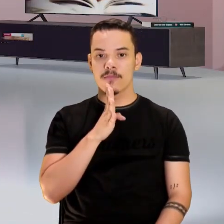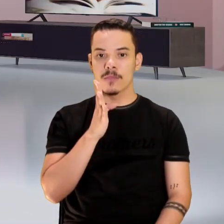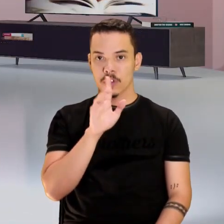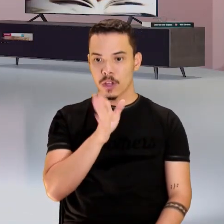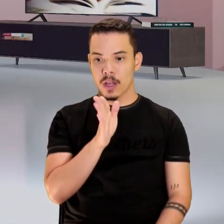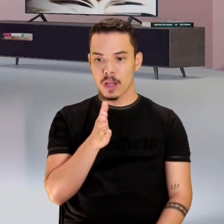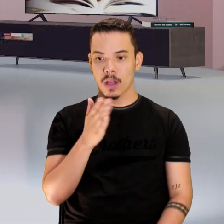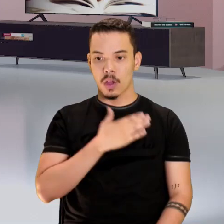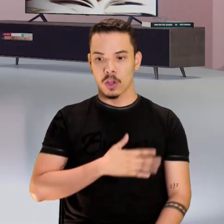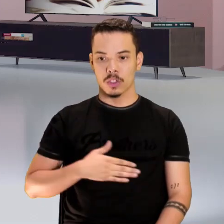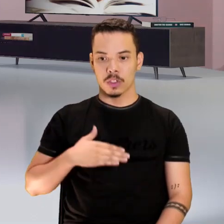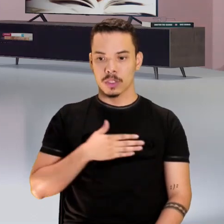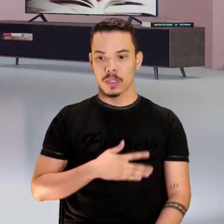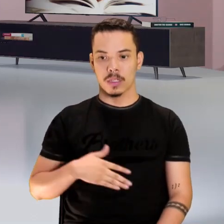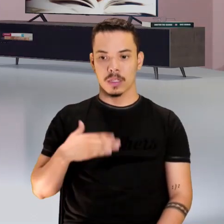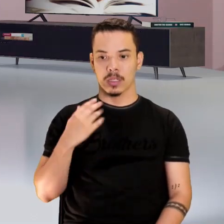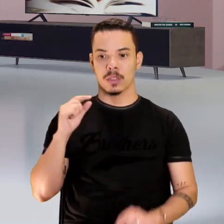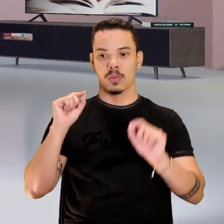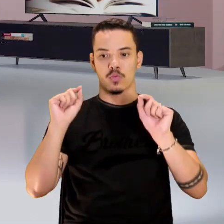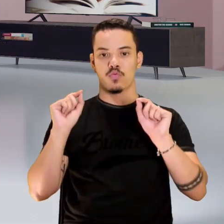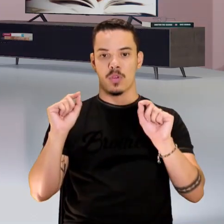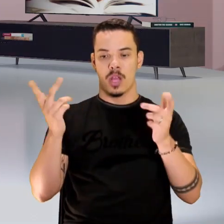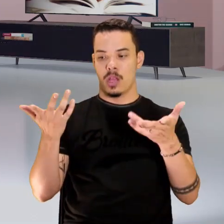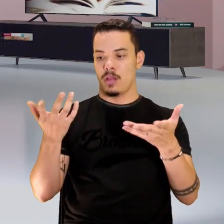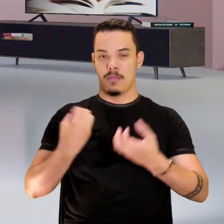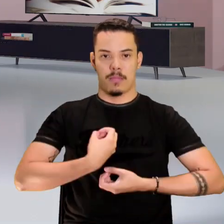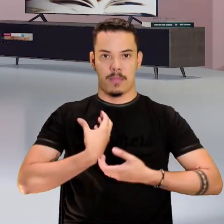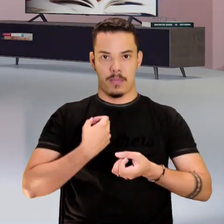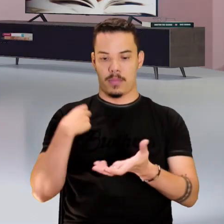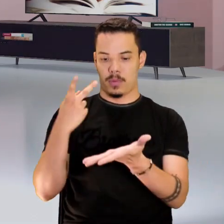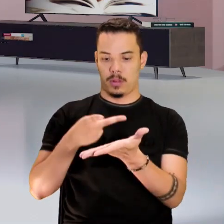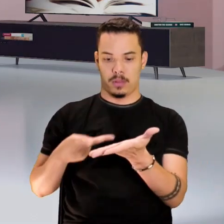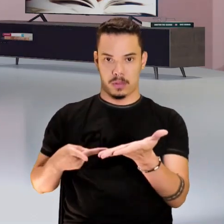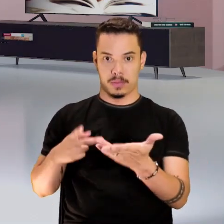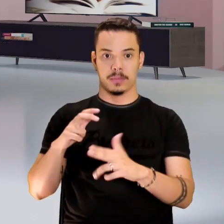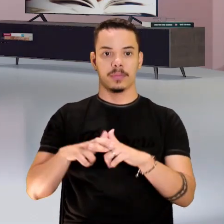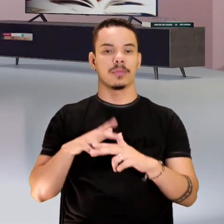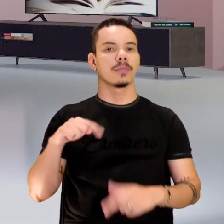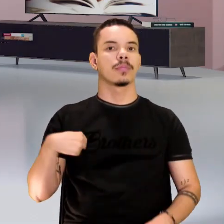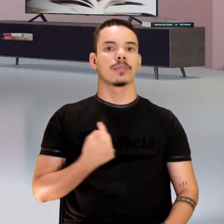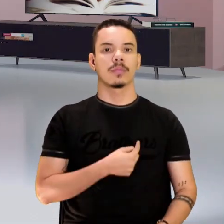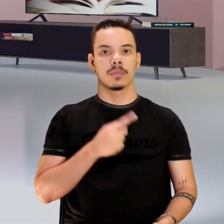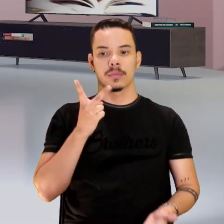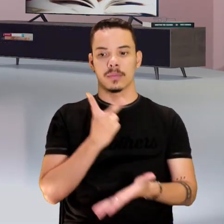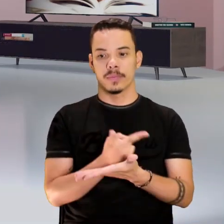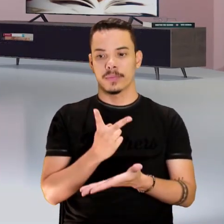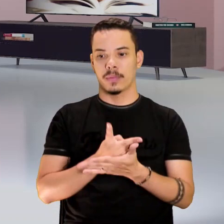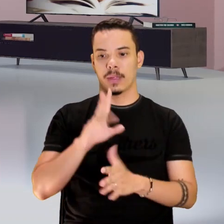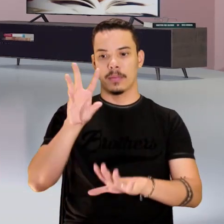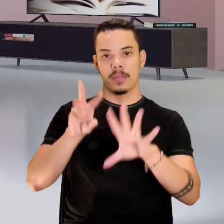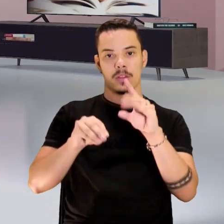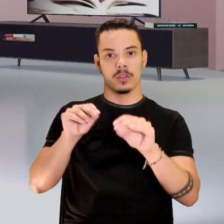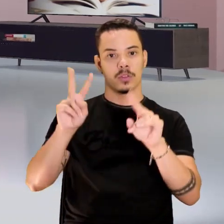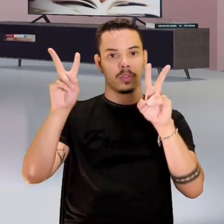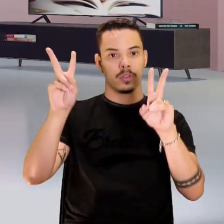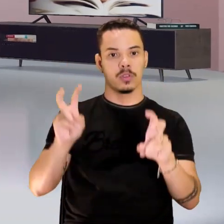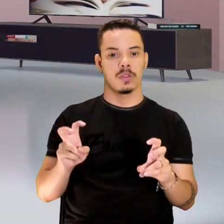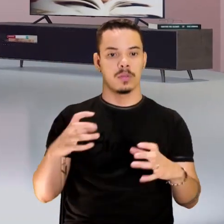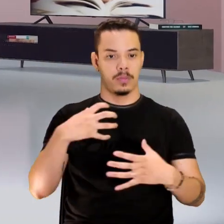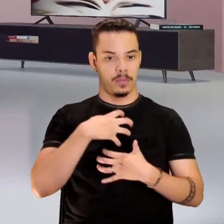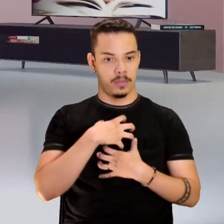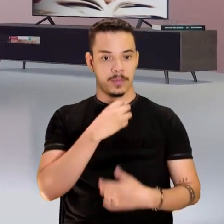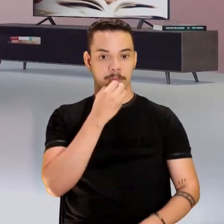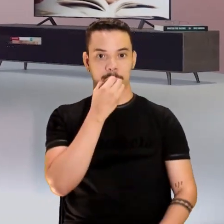Diferente, né? Poesia! E toda vez que a gente aí vai estar mexendo com os sentimentos, é bom